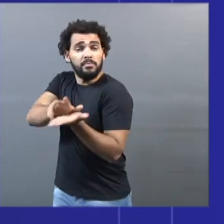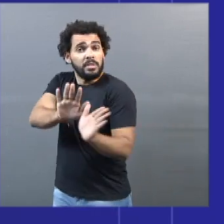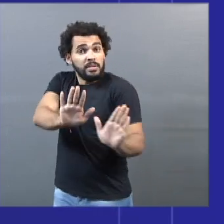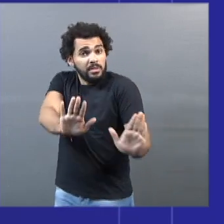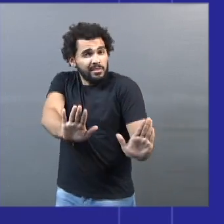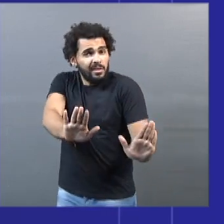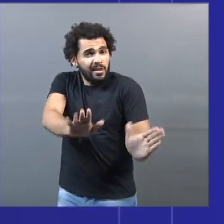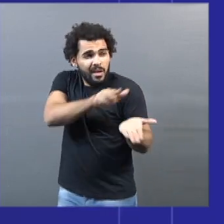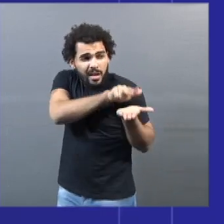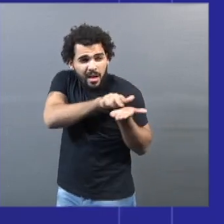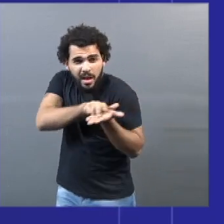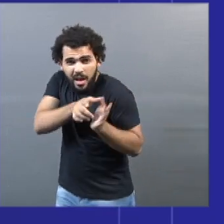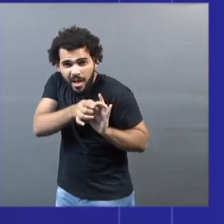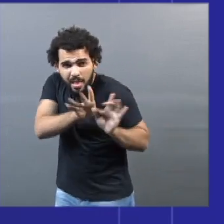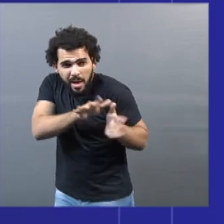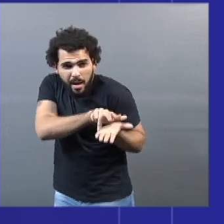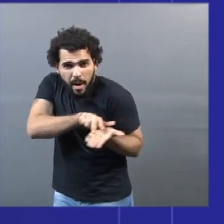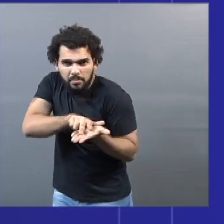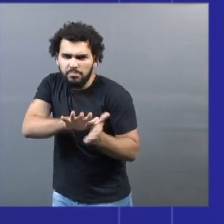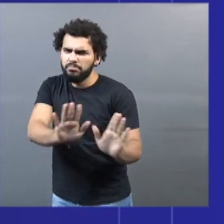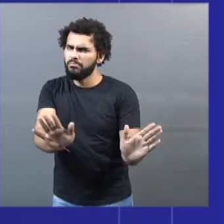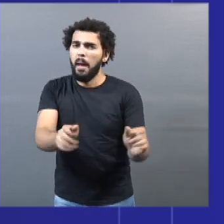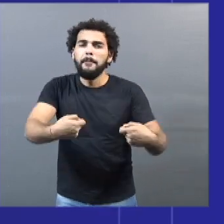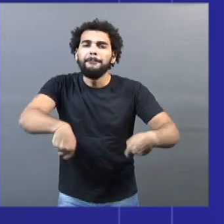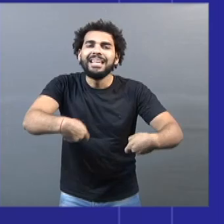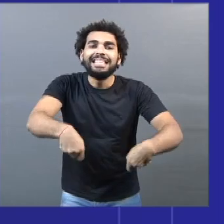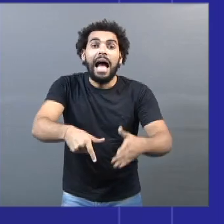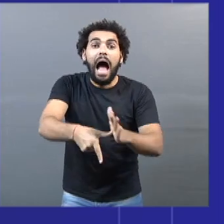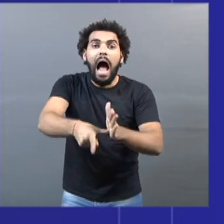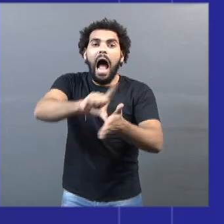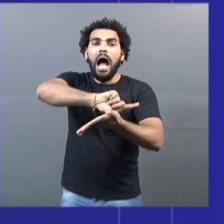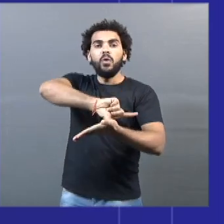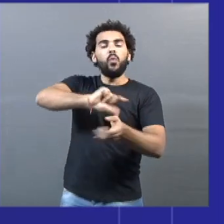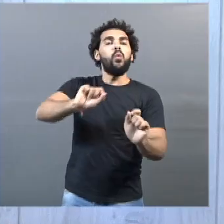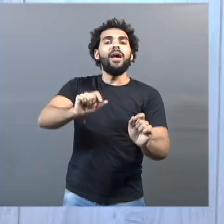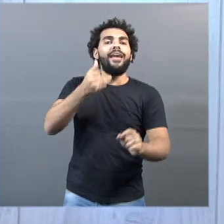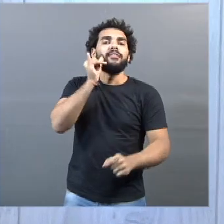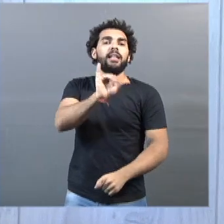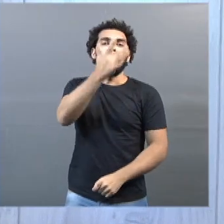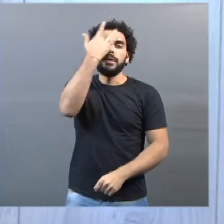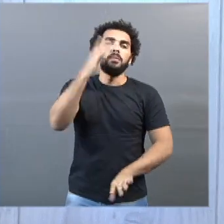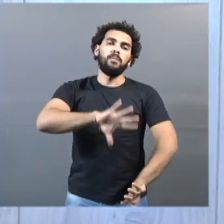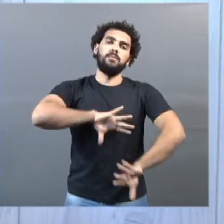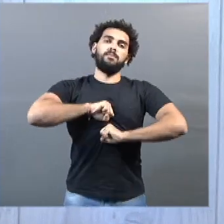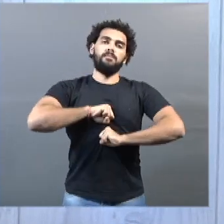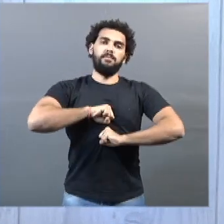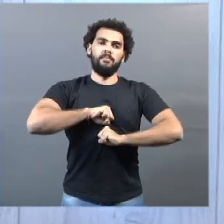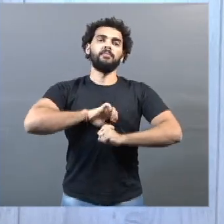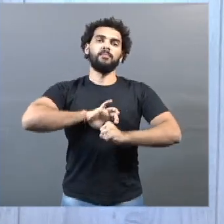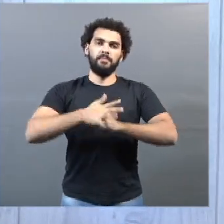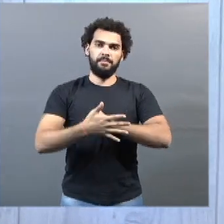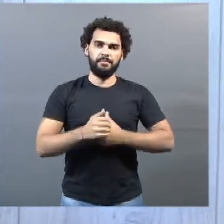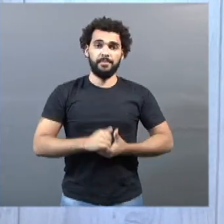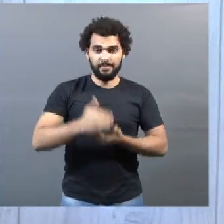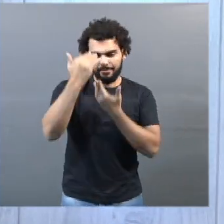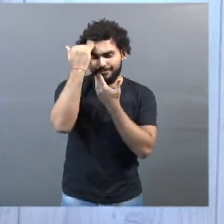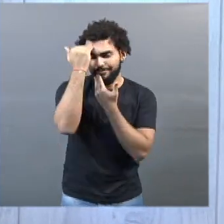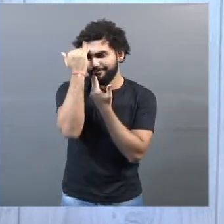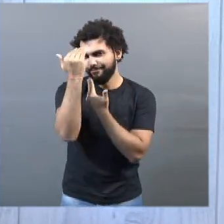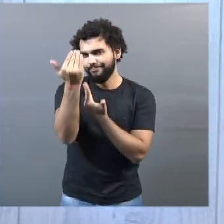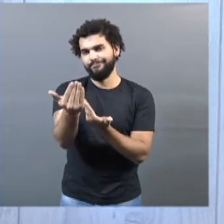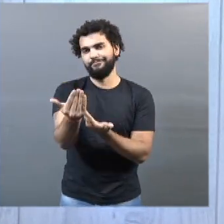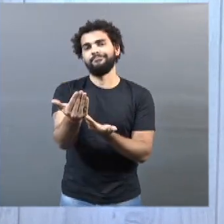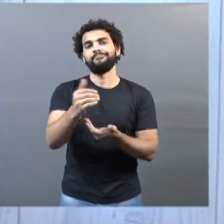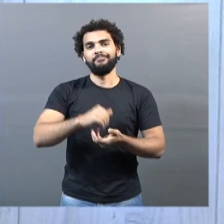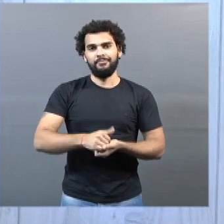as pessoas adoeçam e que necessitem de leitos de UTI. Muito obrigada, viu, professor, por